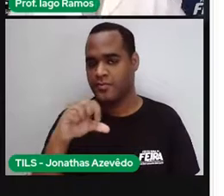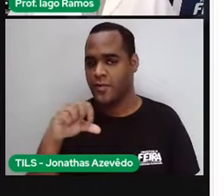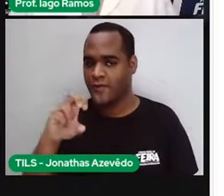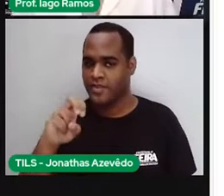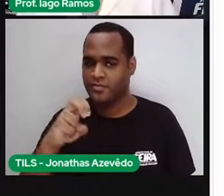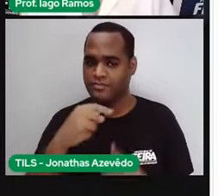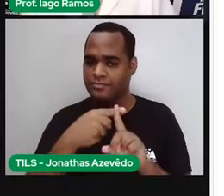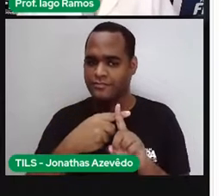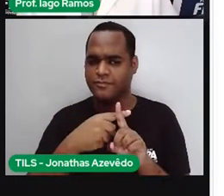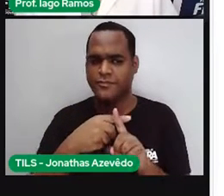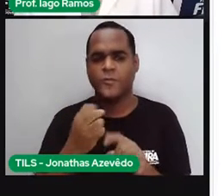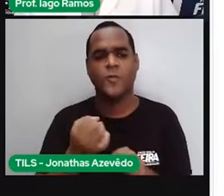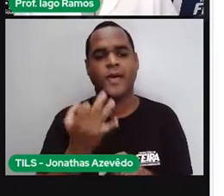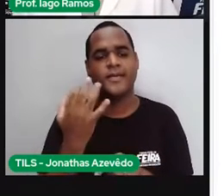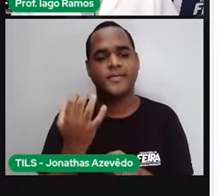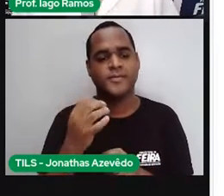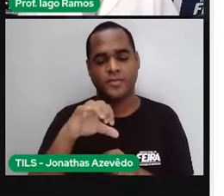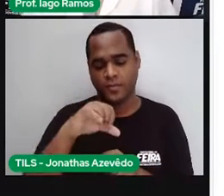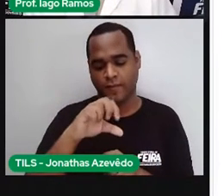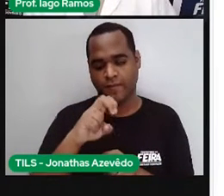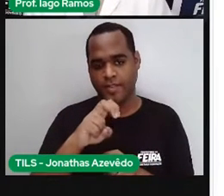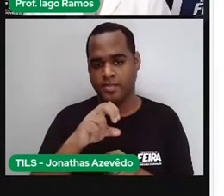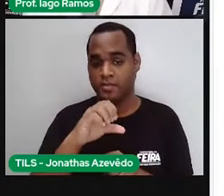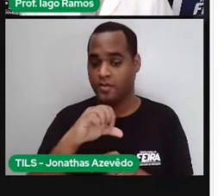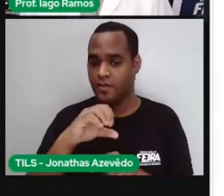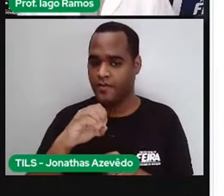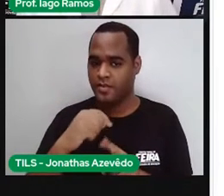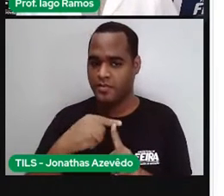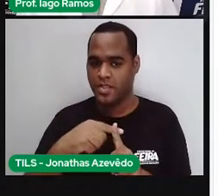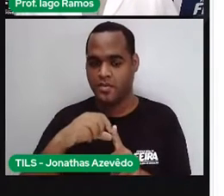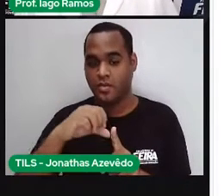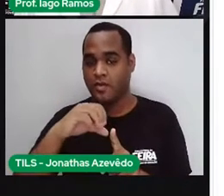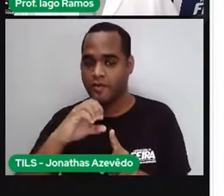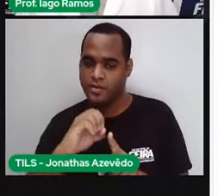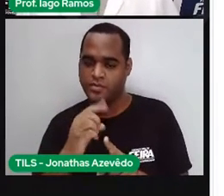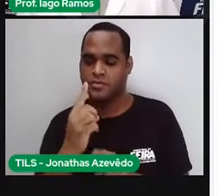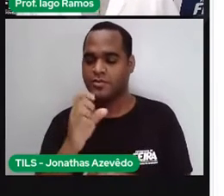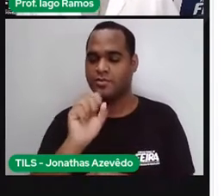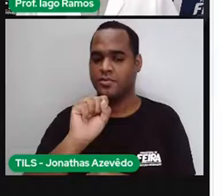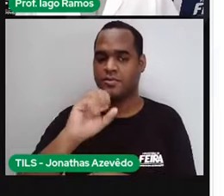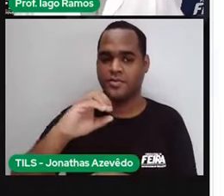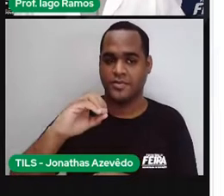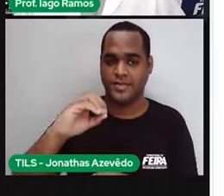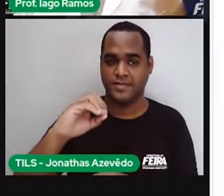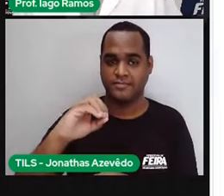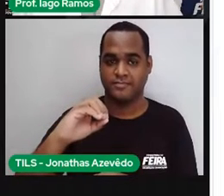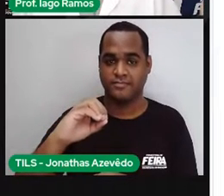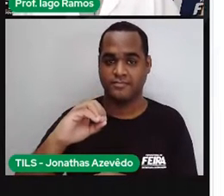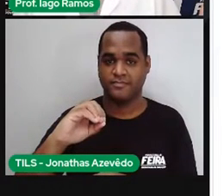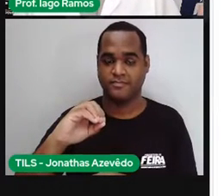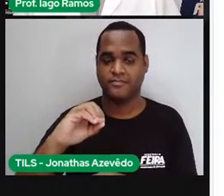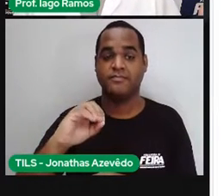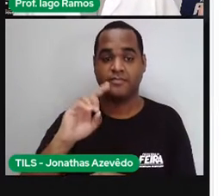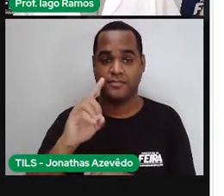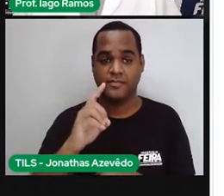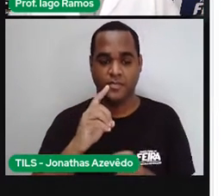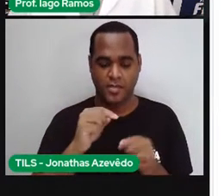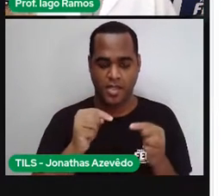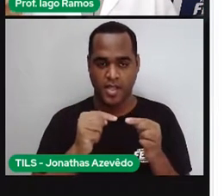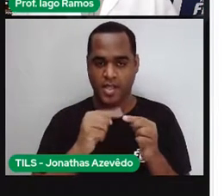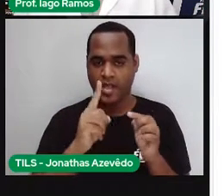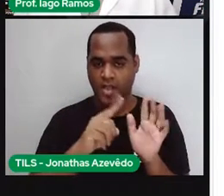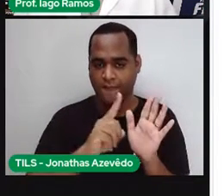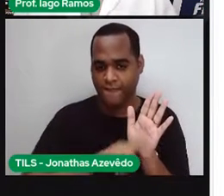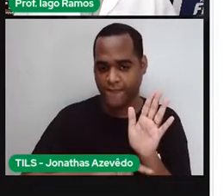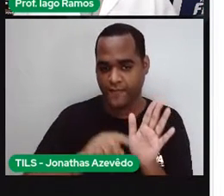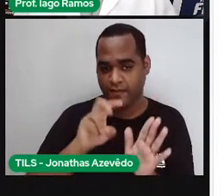acompanha comigo 90 mais 90 dá 180 O 5 que sobrou de um 90